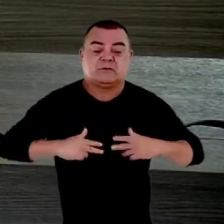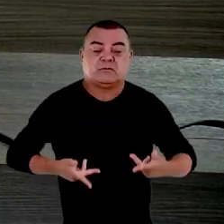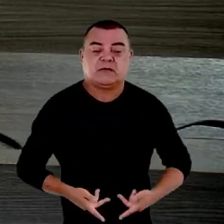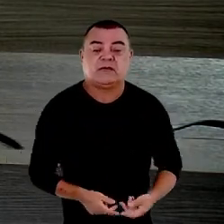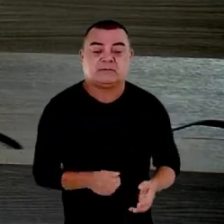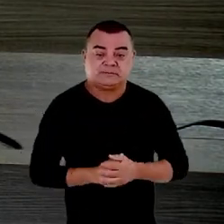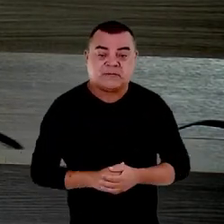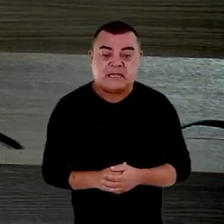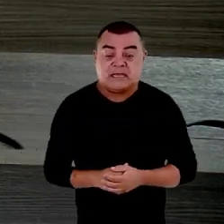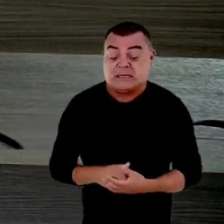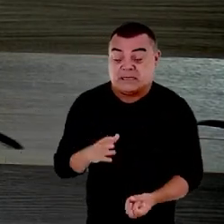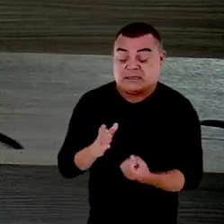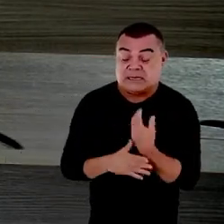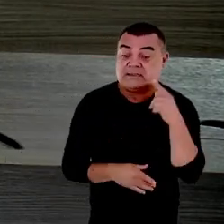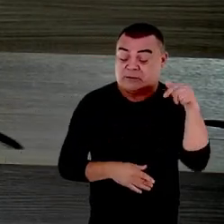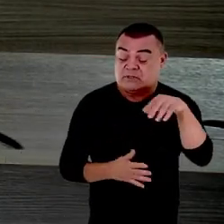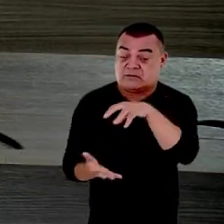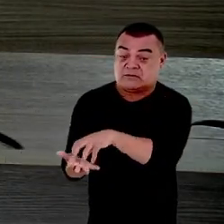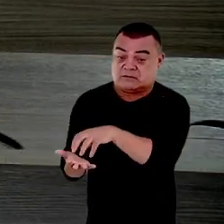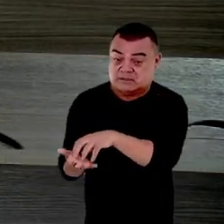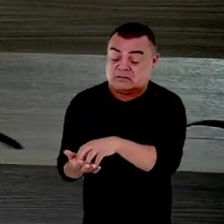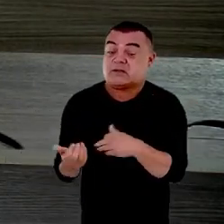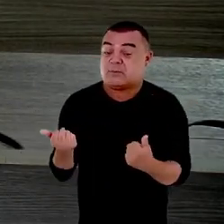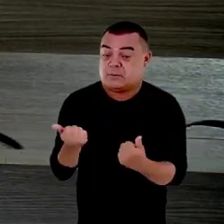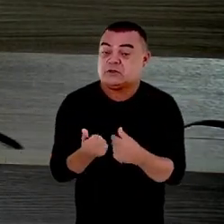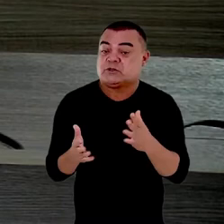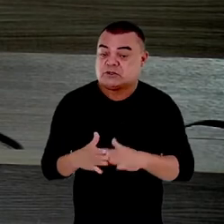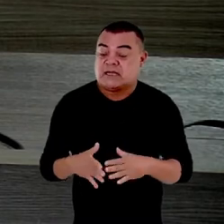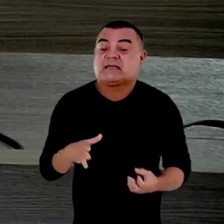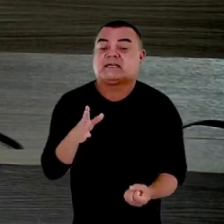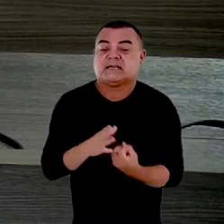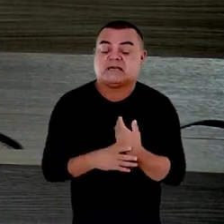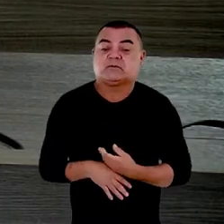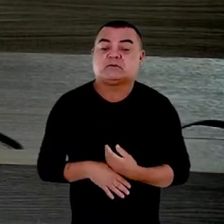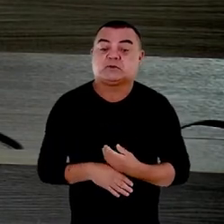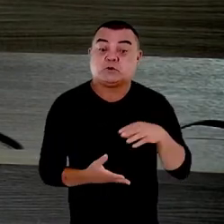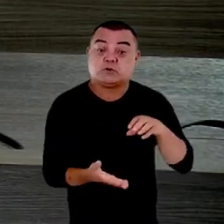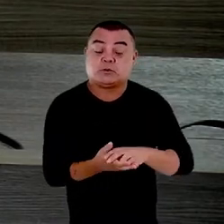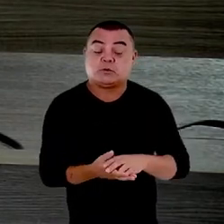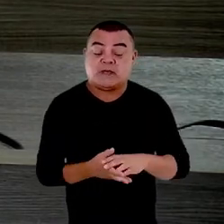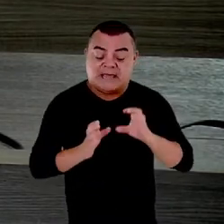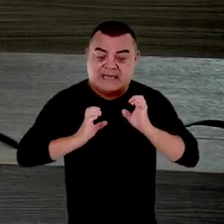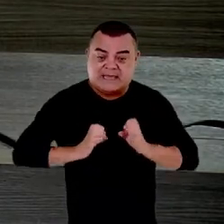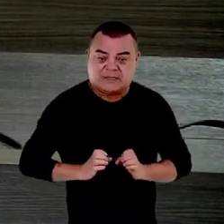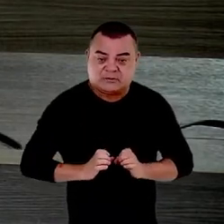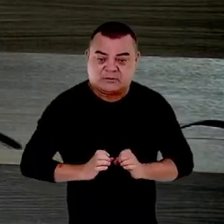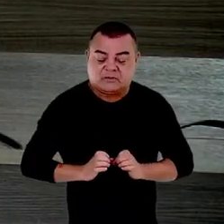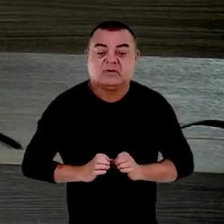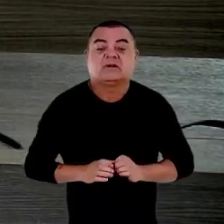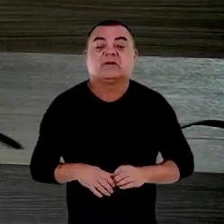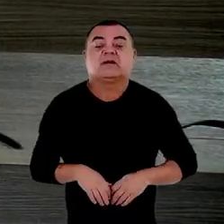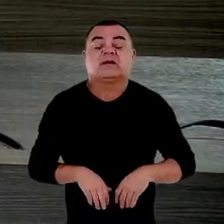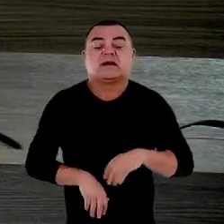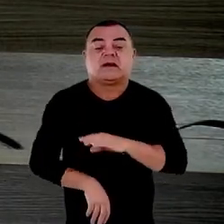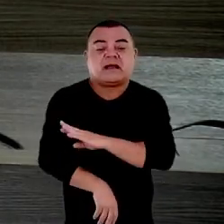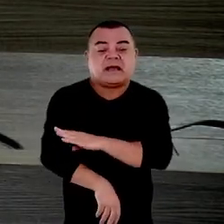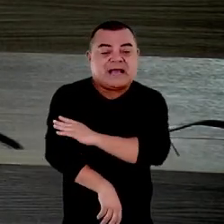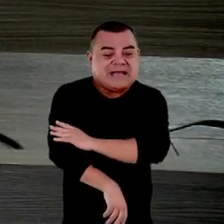esteira da criação desse Centro de Apoio de Direitos Humanos nós já criamos um núcleo étnico-racial estamos em vias de criar um núcleo